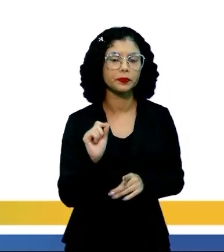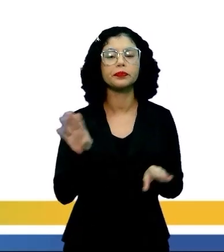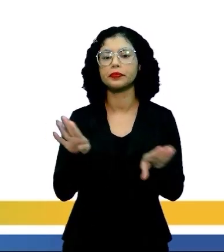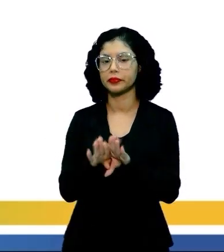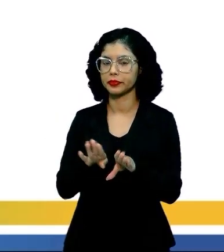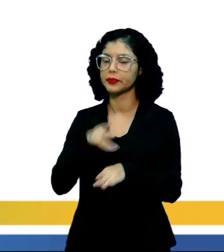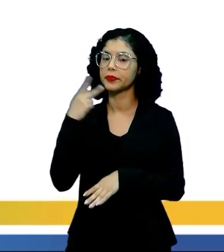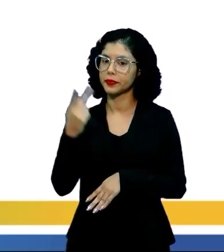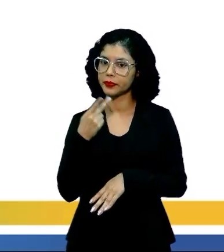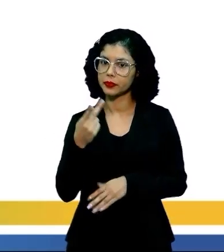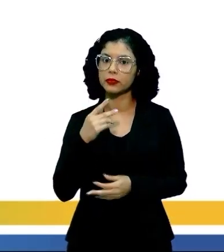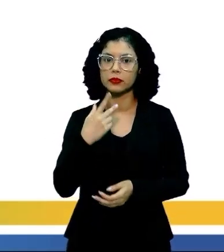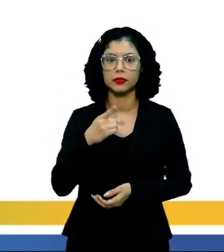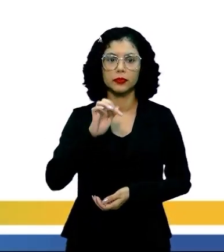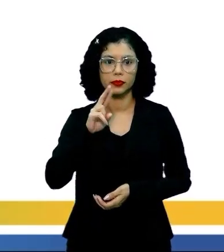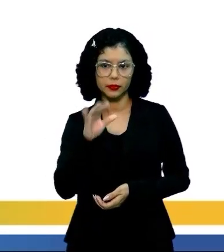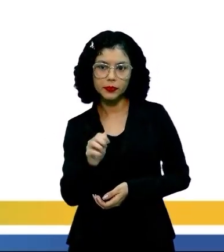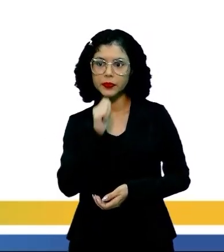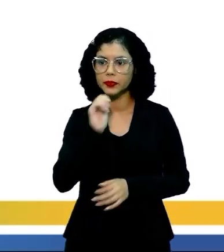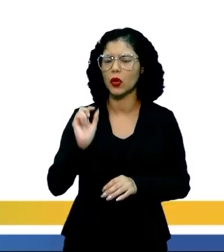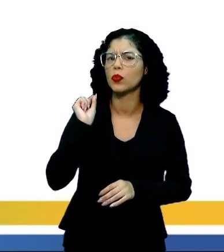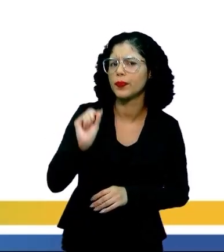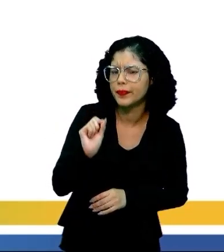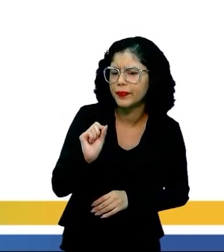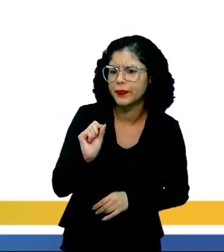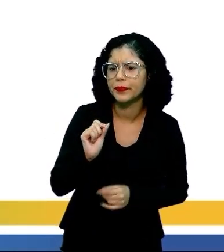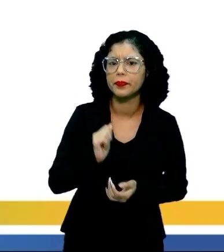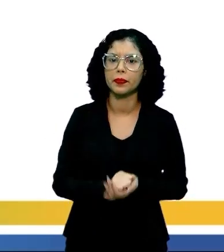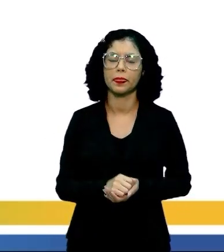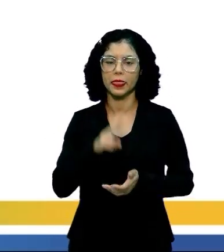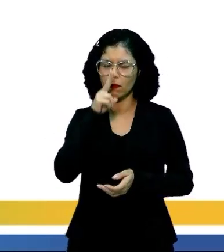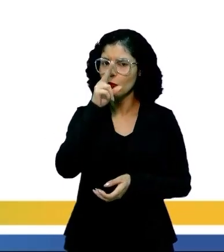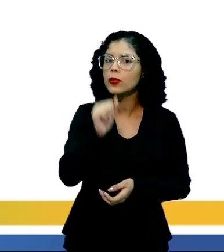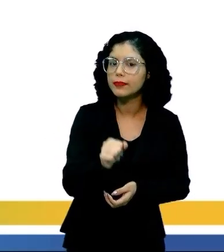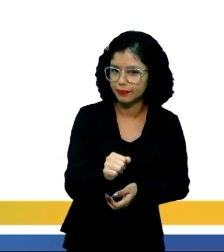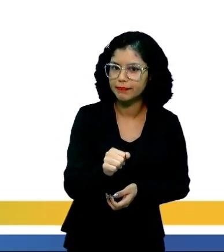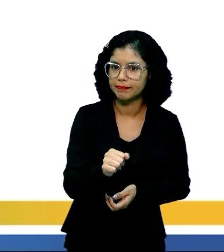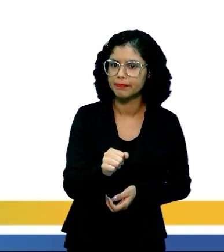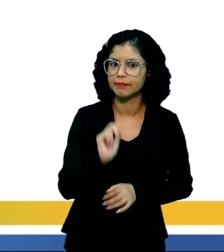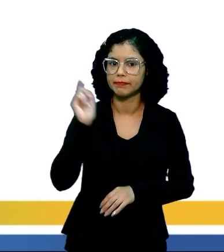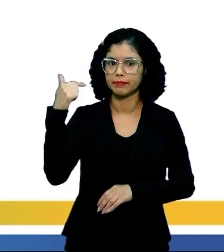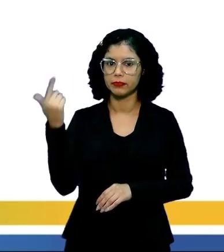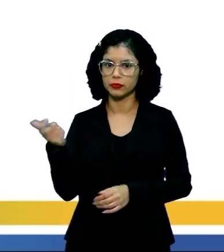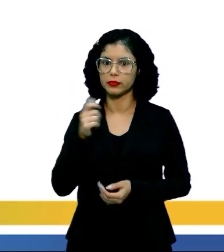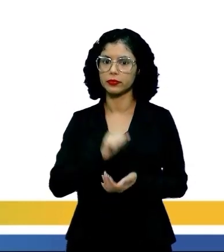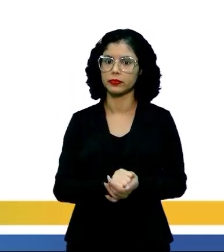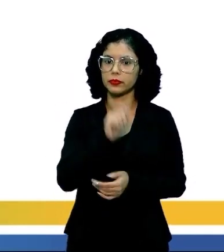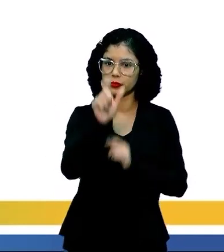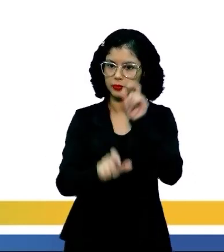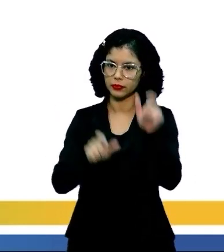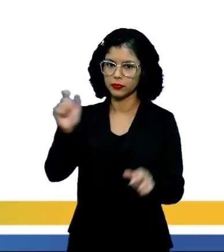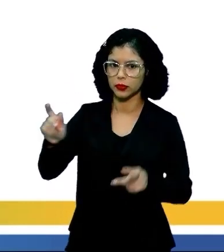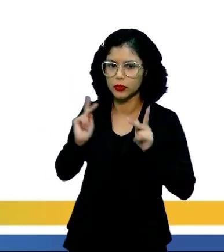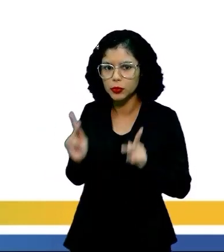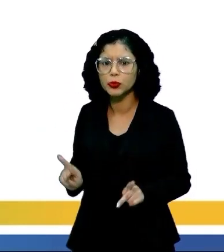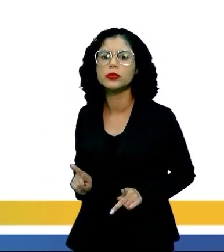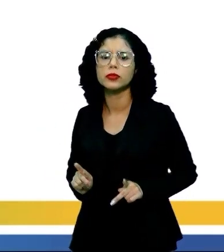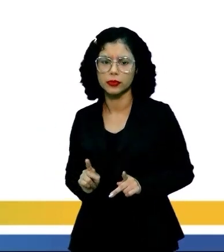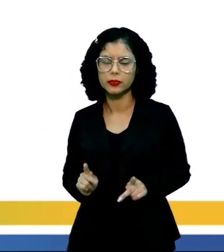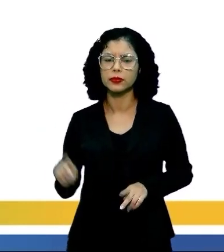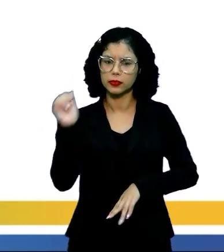fala do Policarpo Quaresma o quê? Força diante dos demais personagens, uma postura